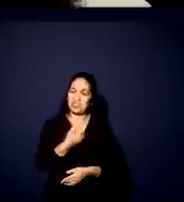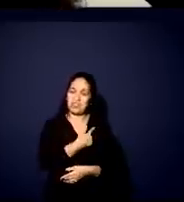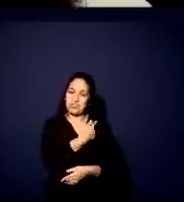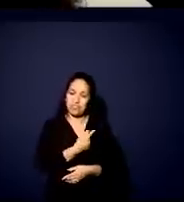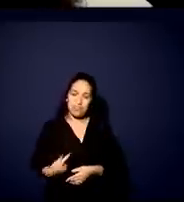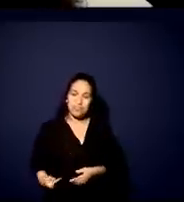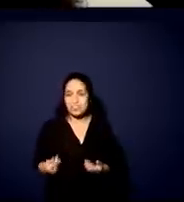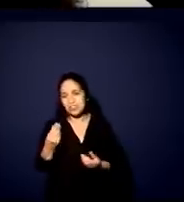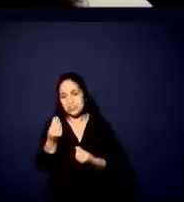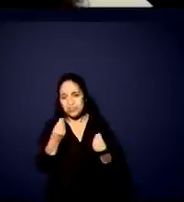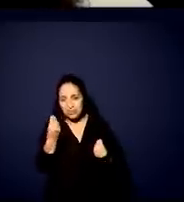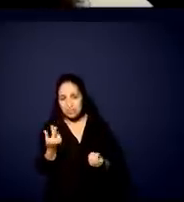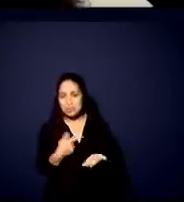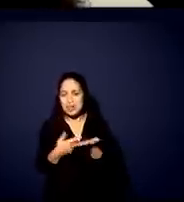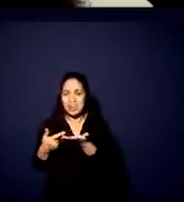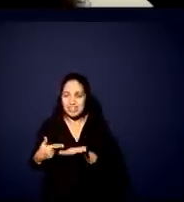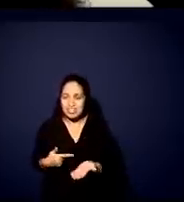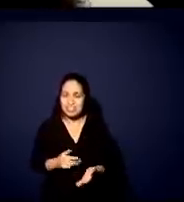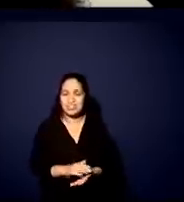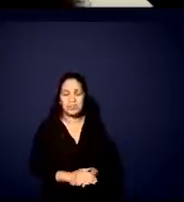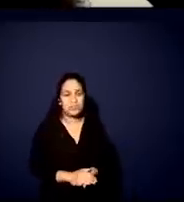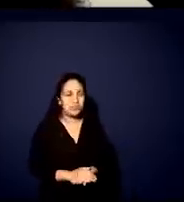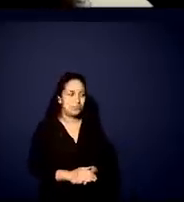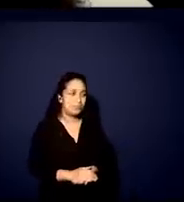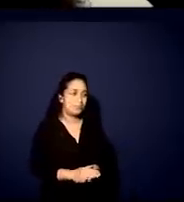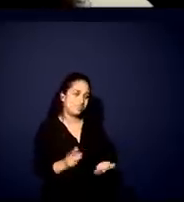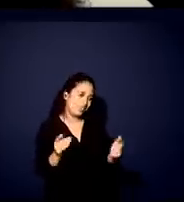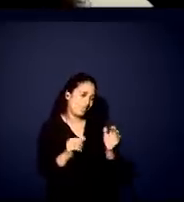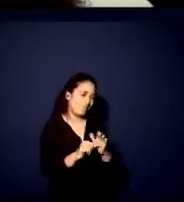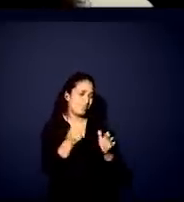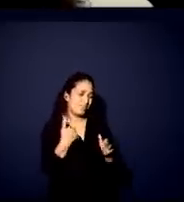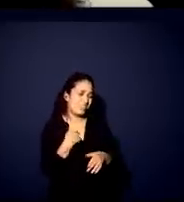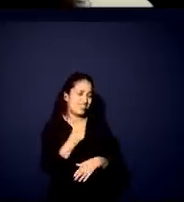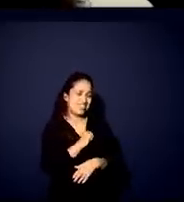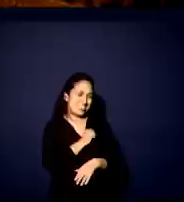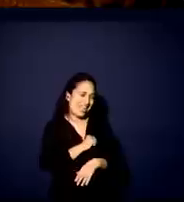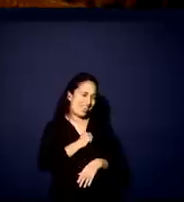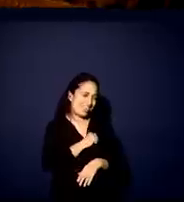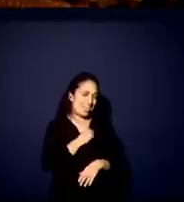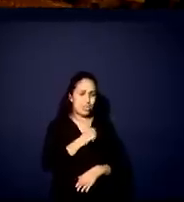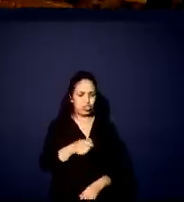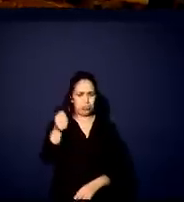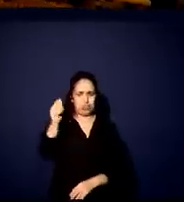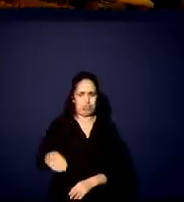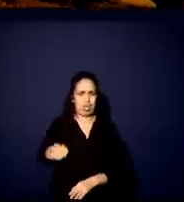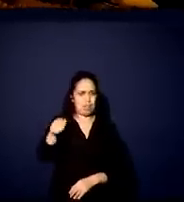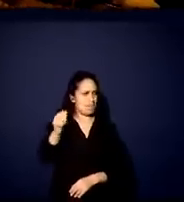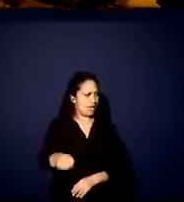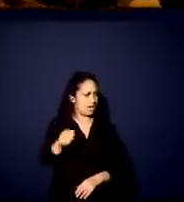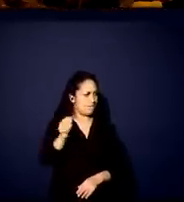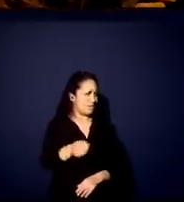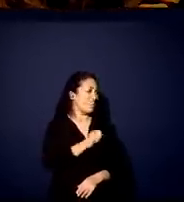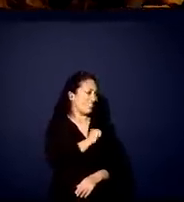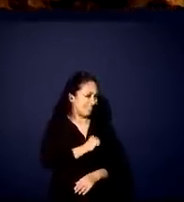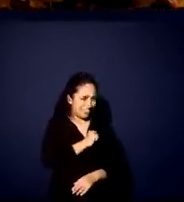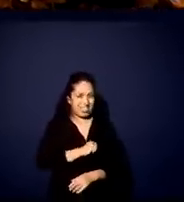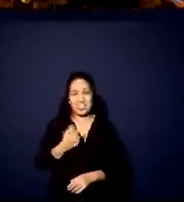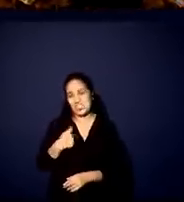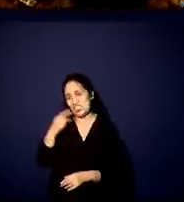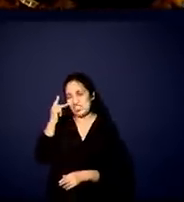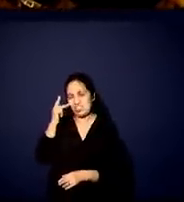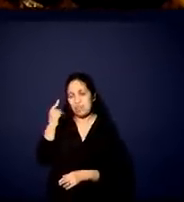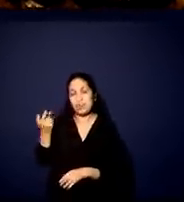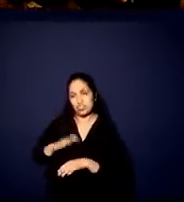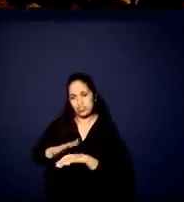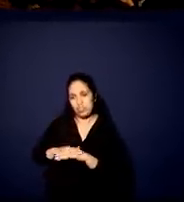tratativas? Bom, dizer que eu estou com saudade de bater o martelo. Bom, a gente aqui em São Paulo está reproduzindo aquilo que deu